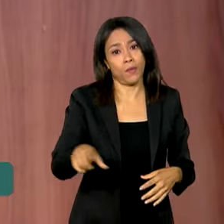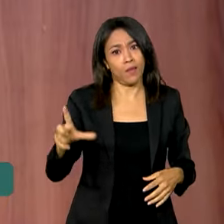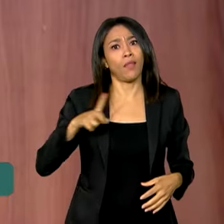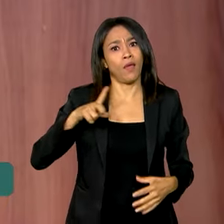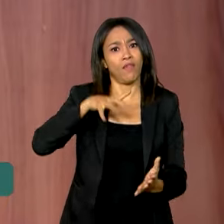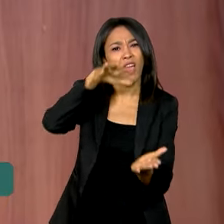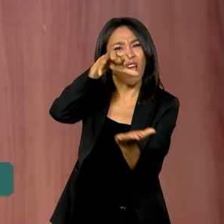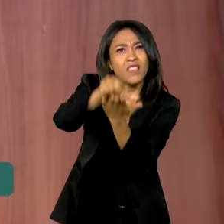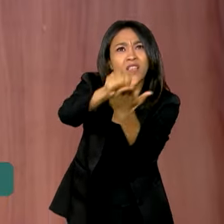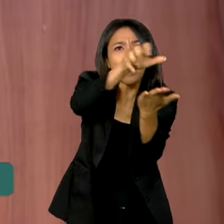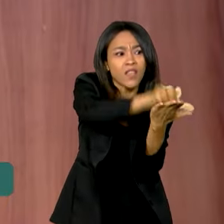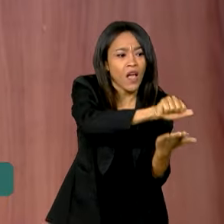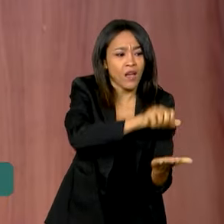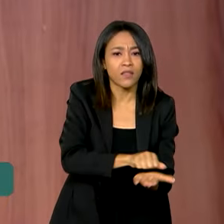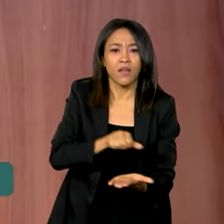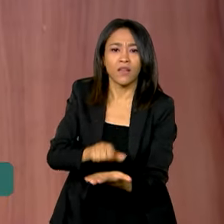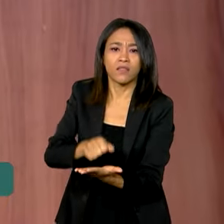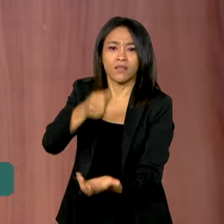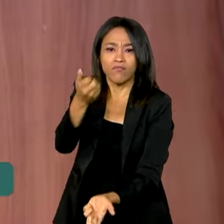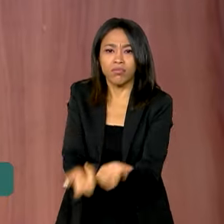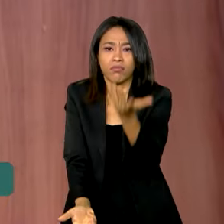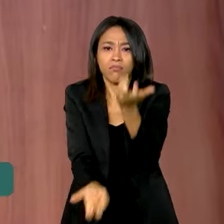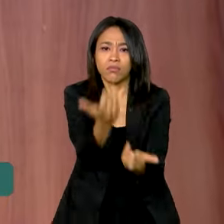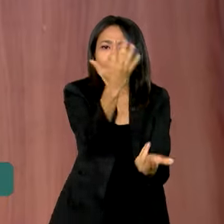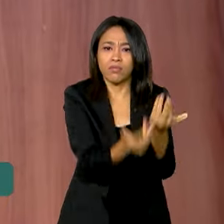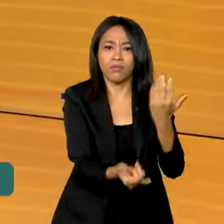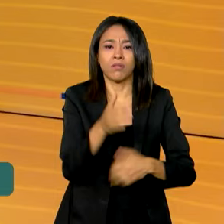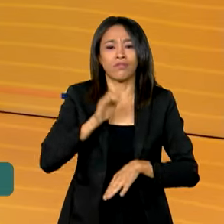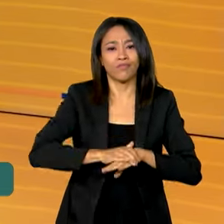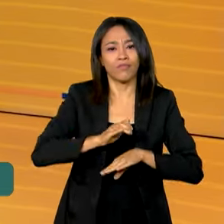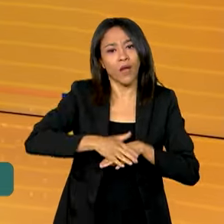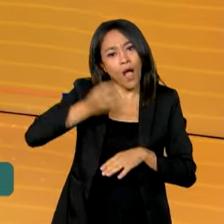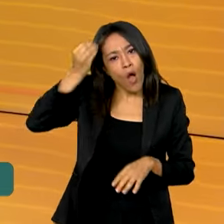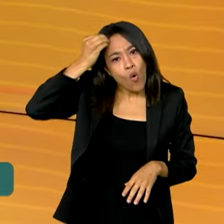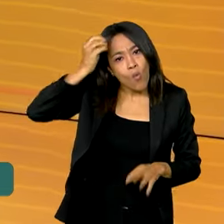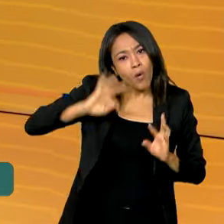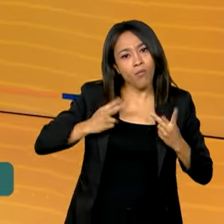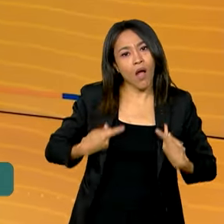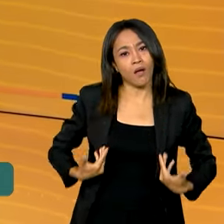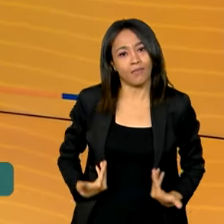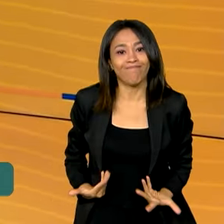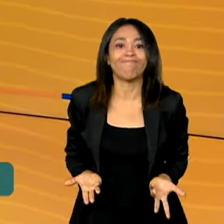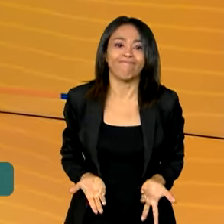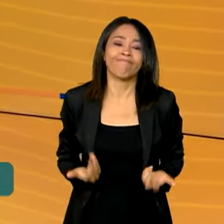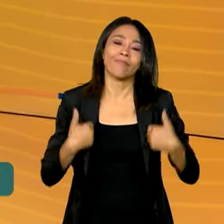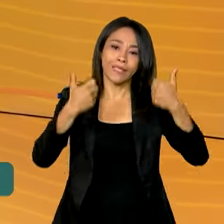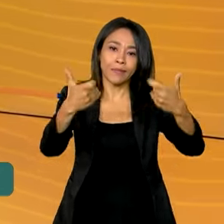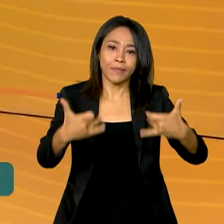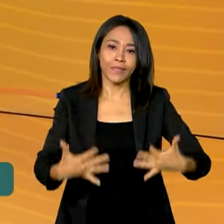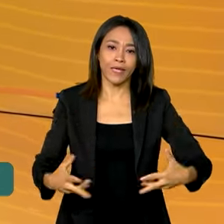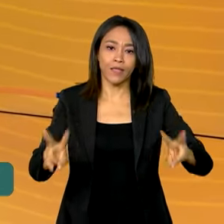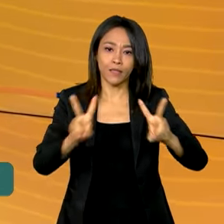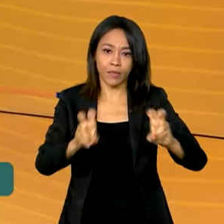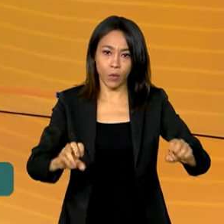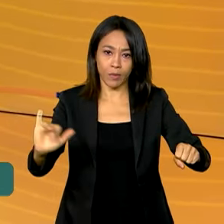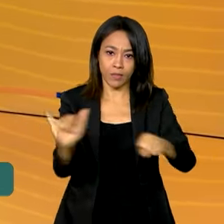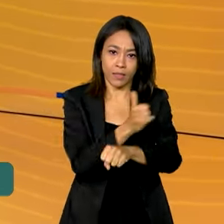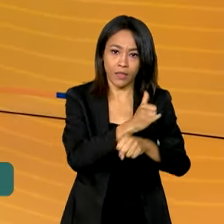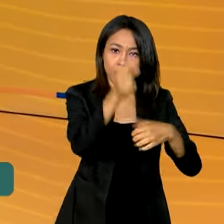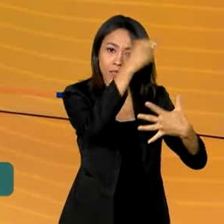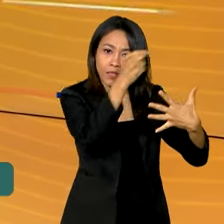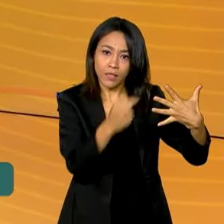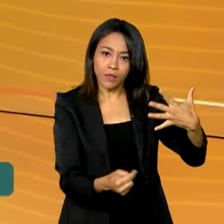registros de incêndios causados por ação humana. Para falar sobre as ações do governo federal de combate às